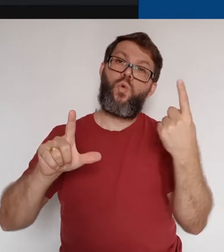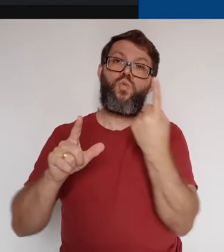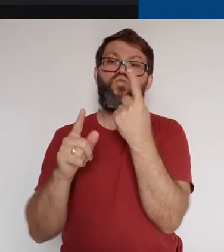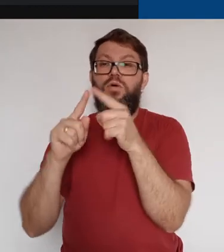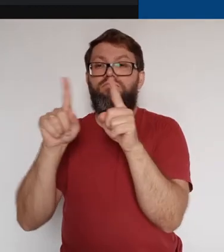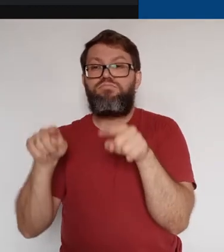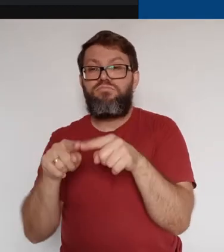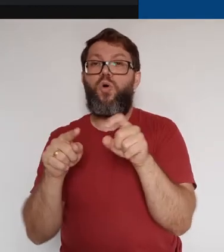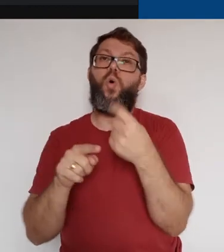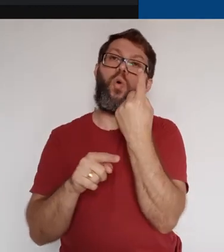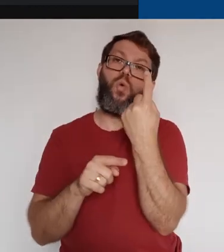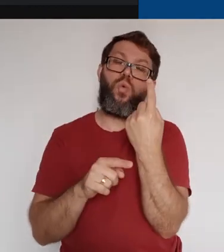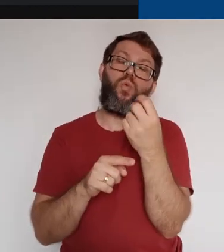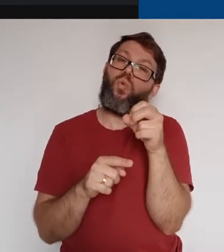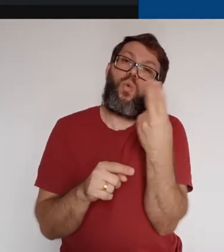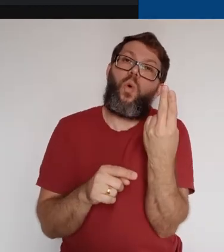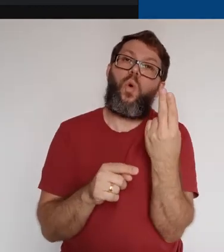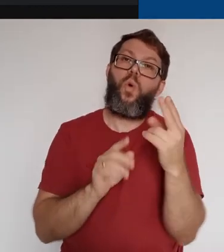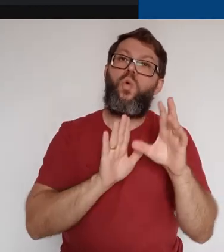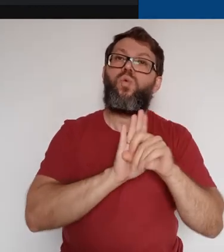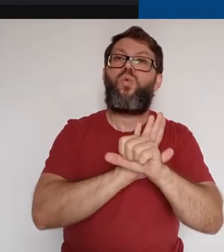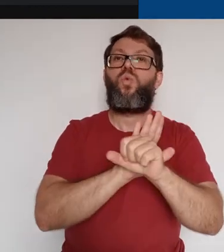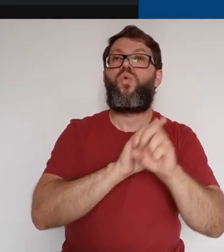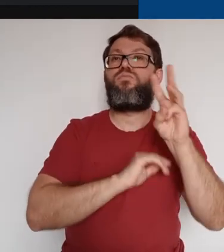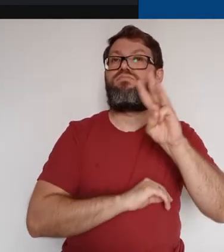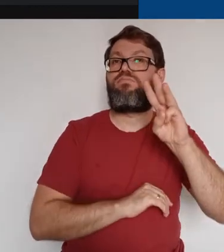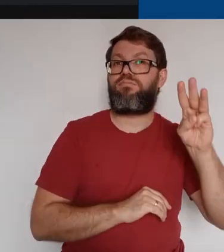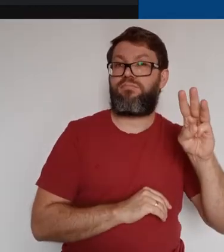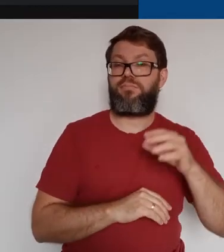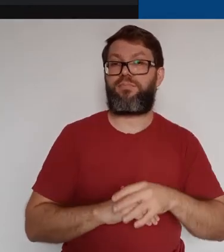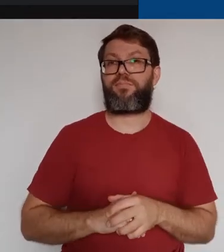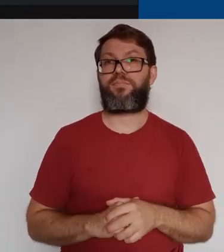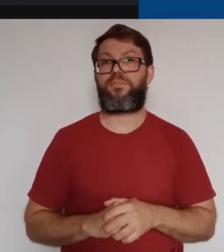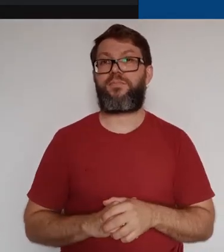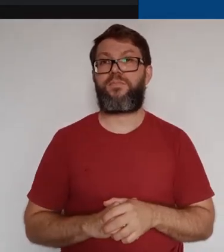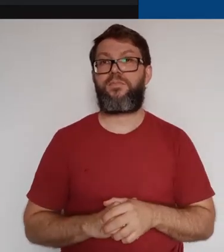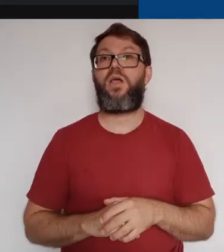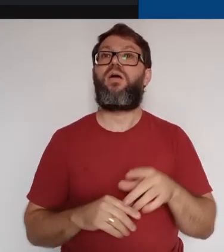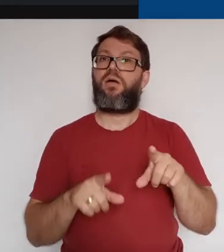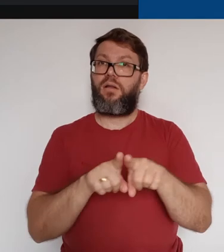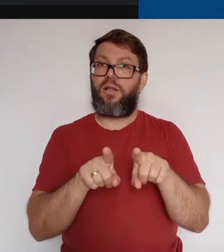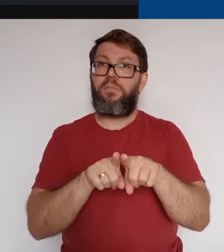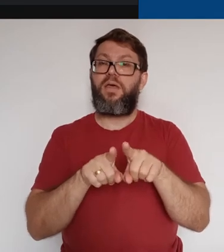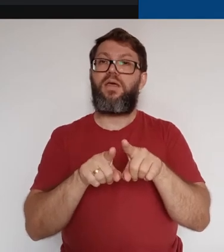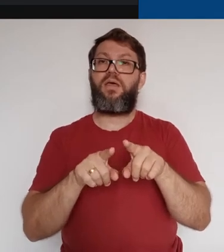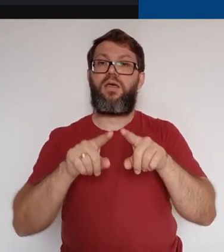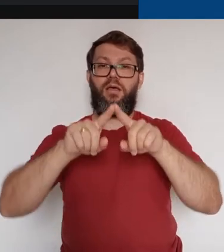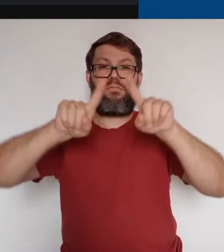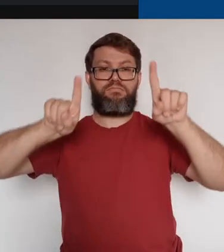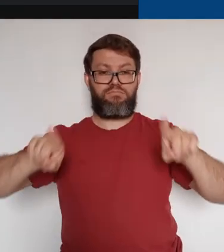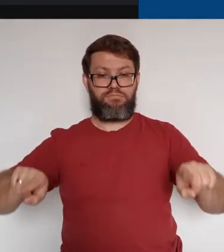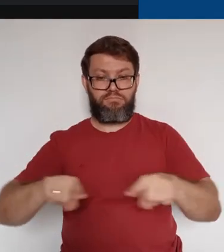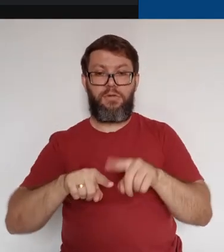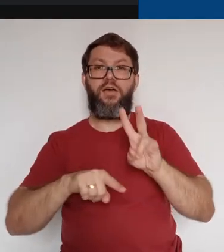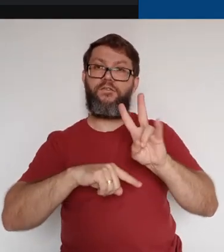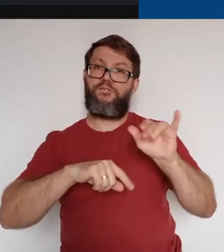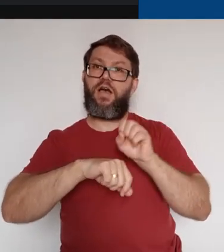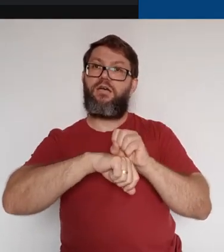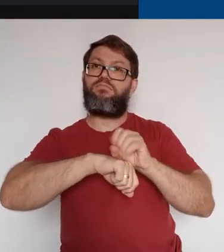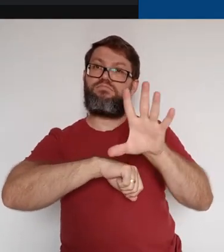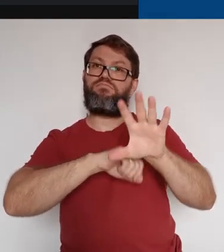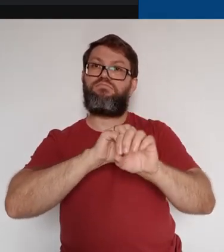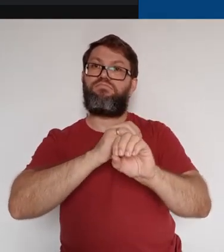janela ou uma guia do Chrome. Nessa última opção, o áudio da aba do navegador também vai ser